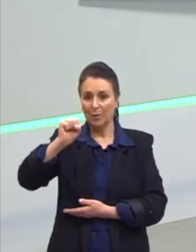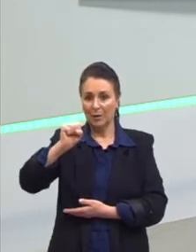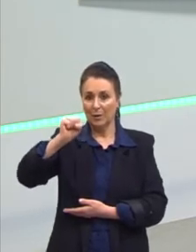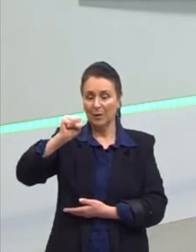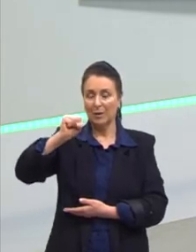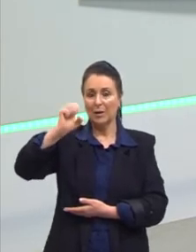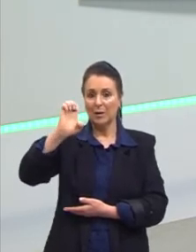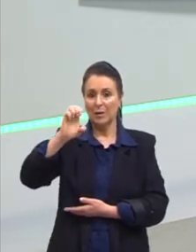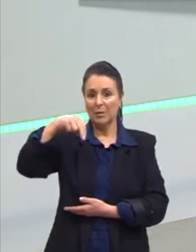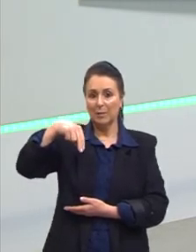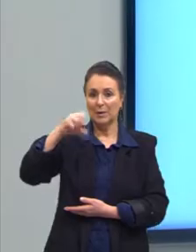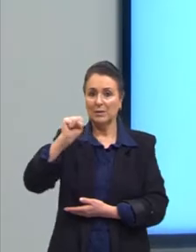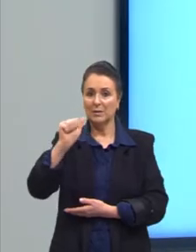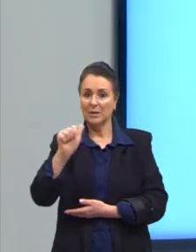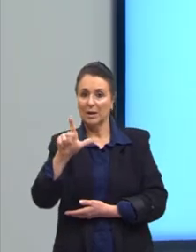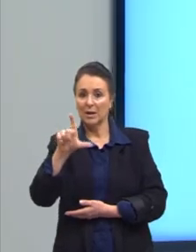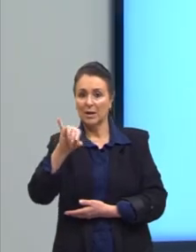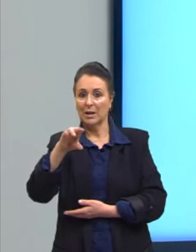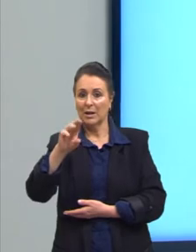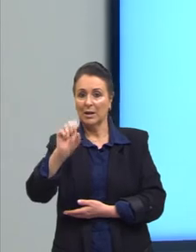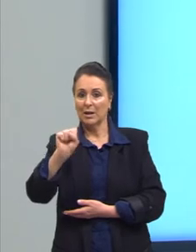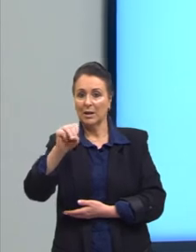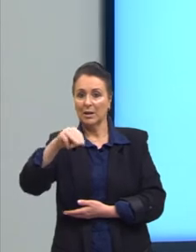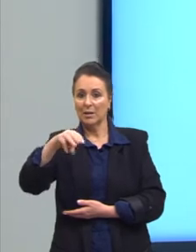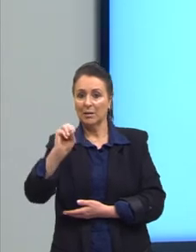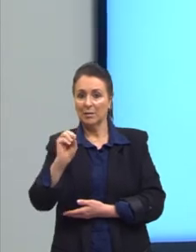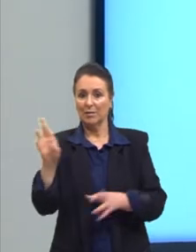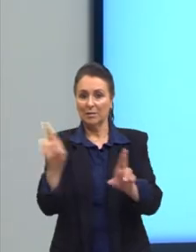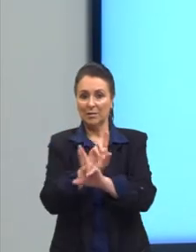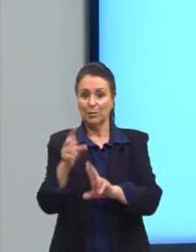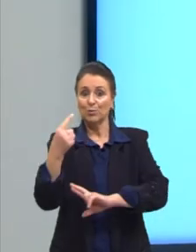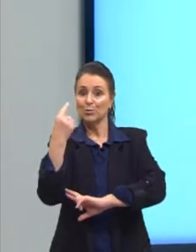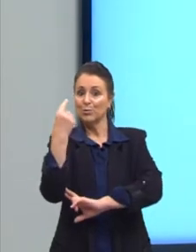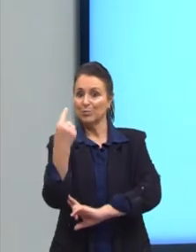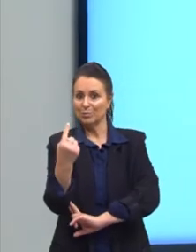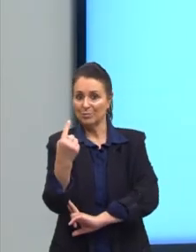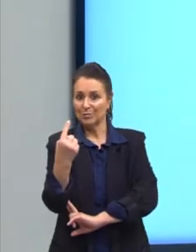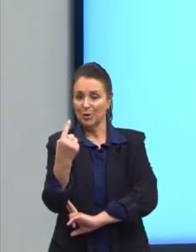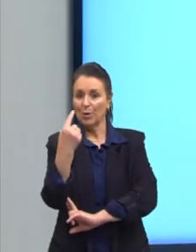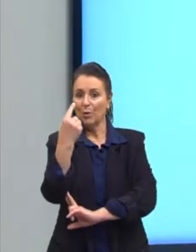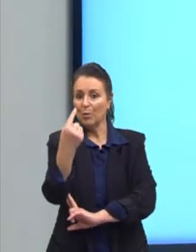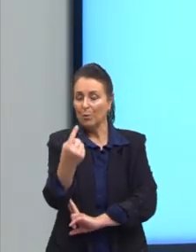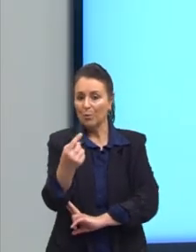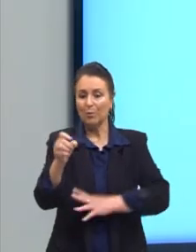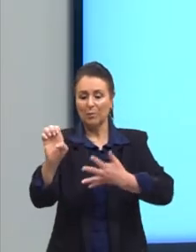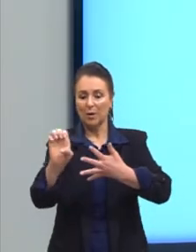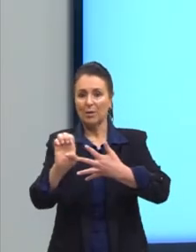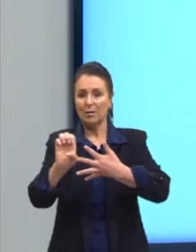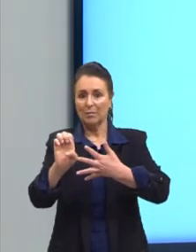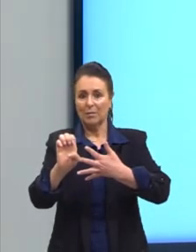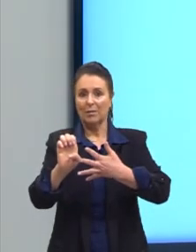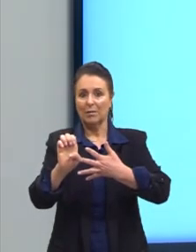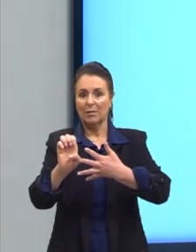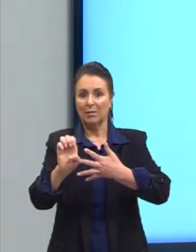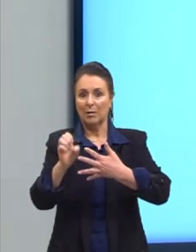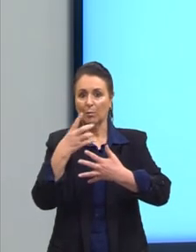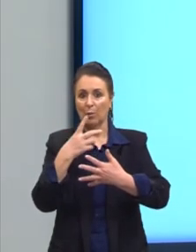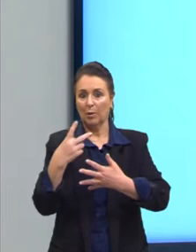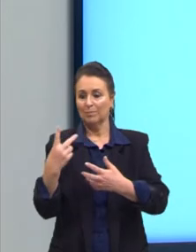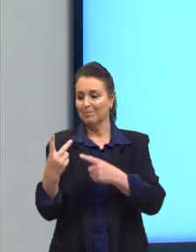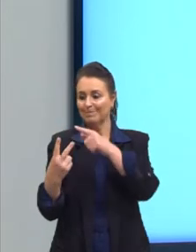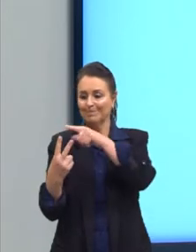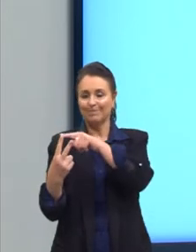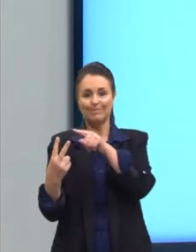No comensalismo, então, é uma relação na qual apenas uma, uma só espécie se beneficia. Já não é mais as duas,